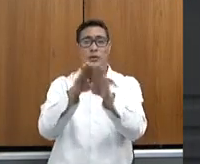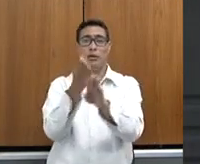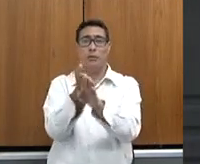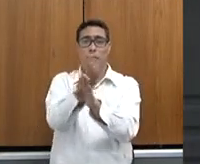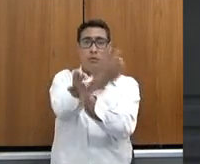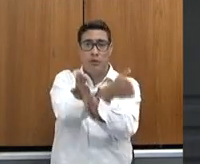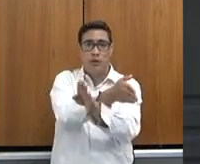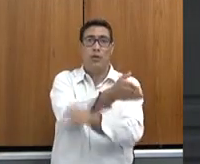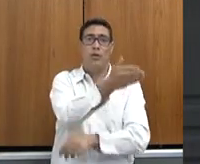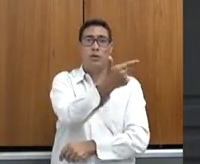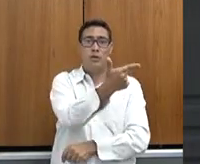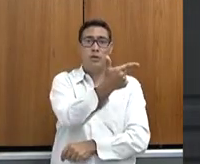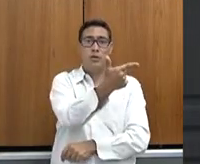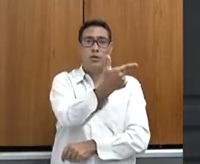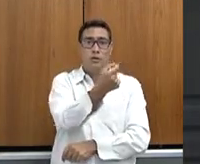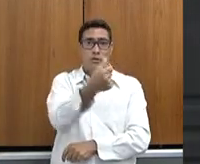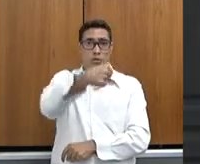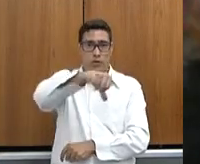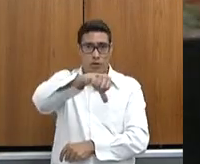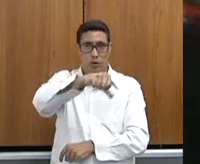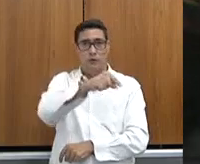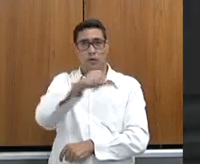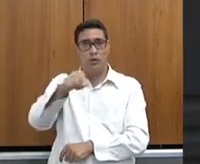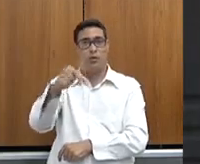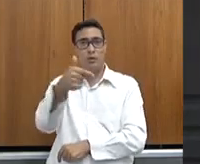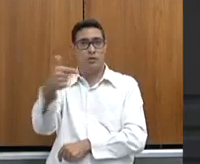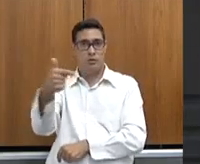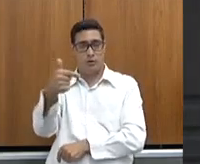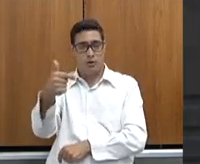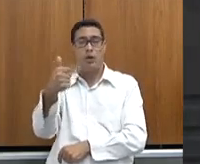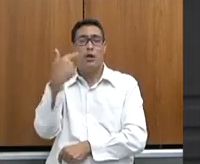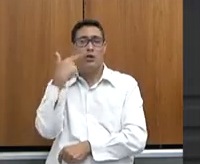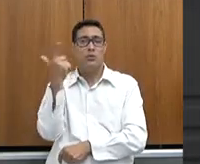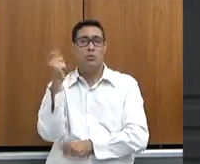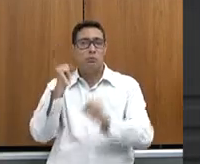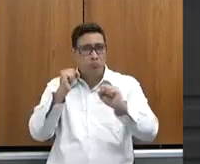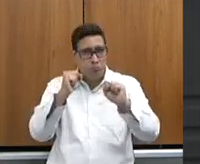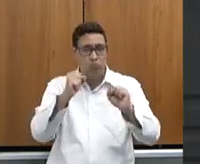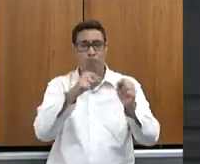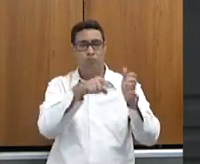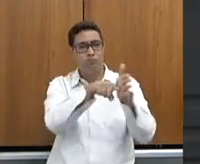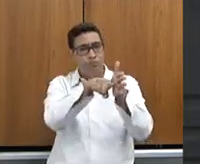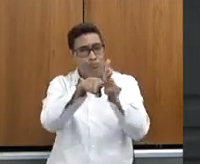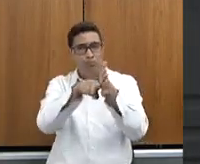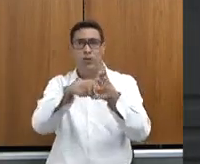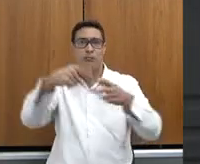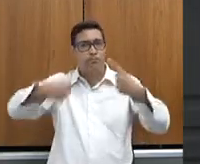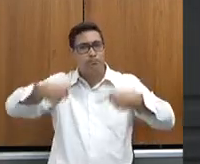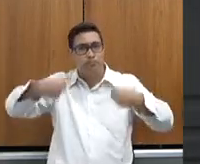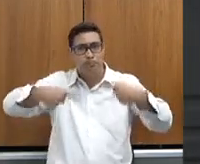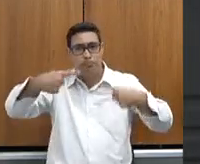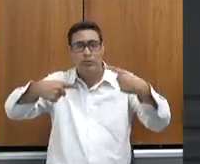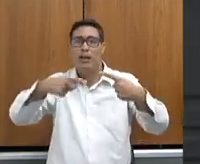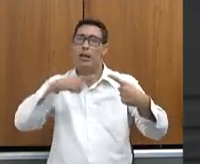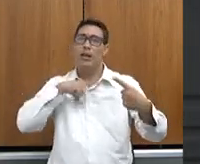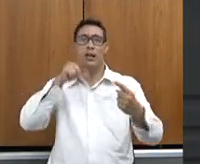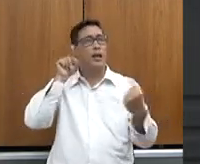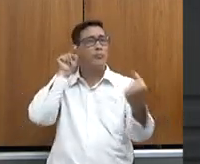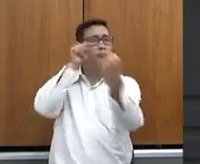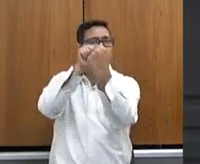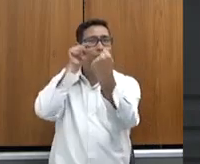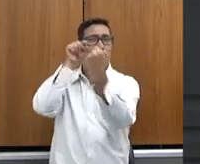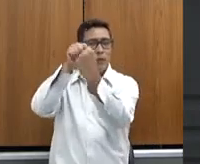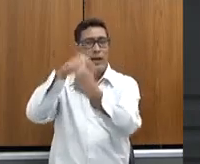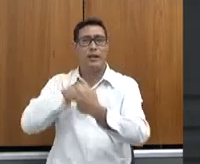-22, e a gente poder discutir para que a gente possa traçar metas, fazer entregas e